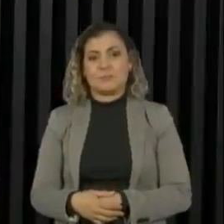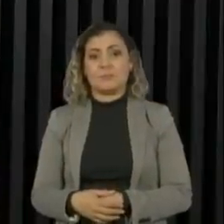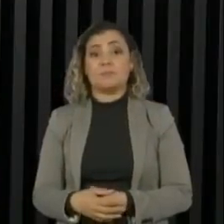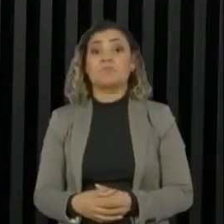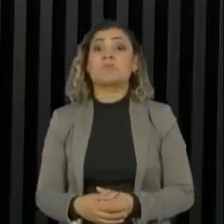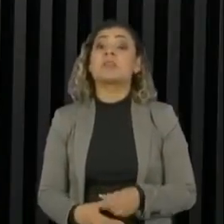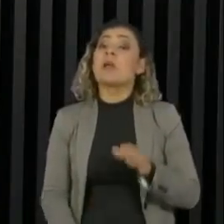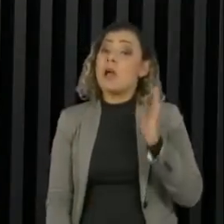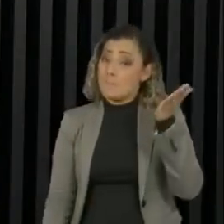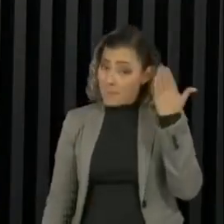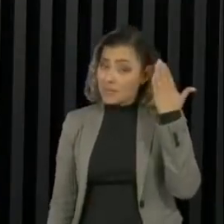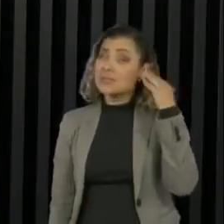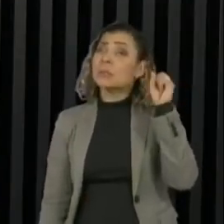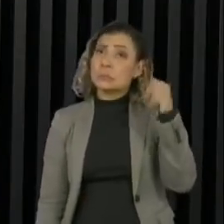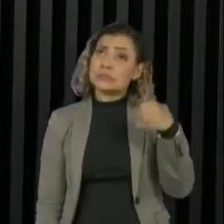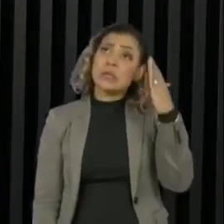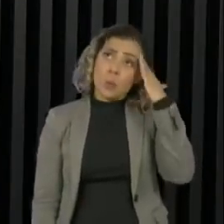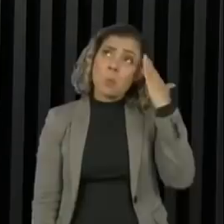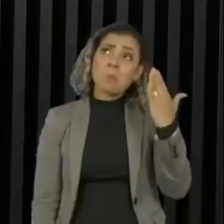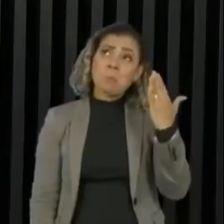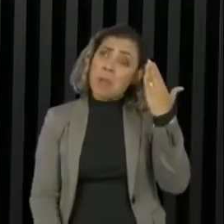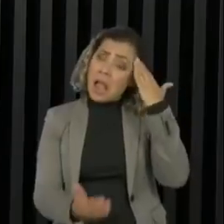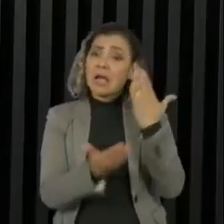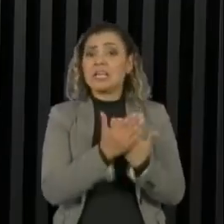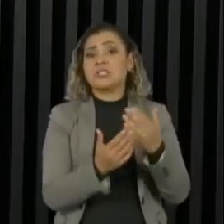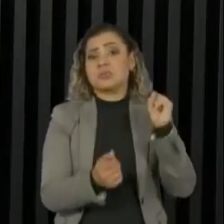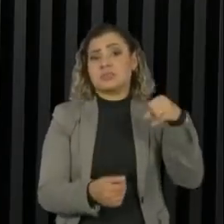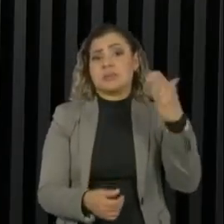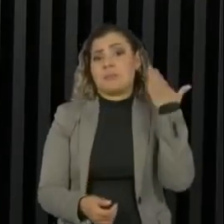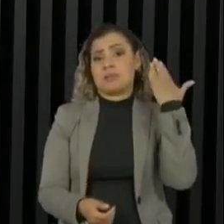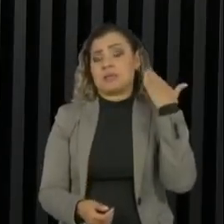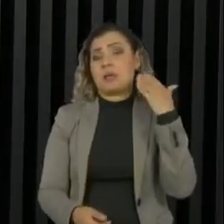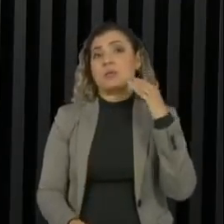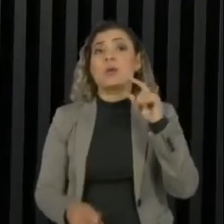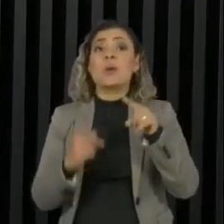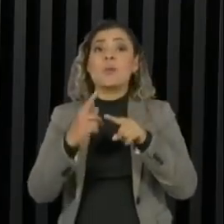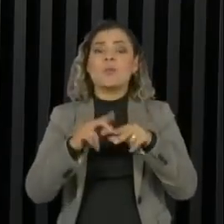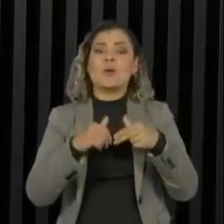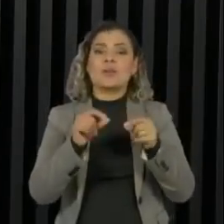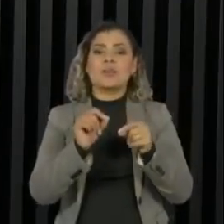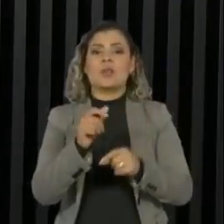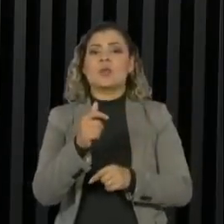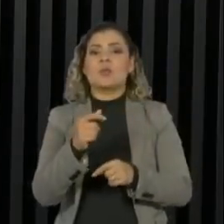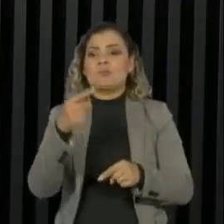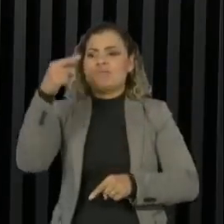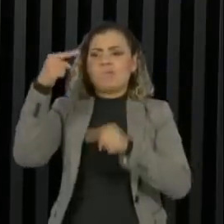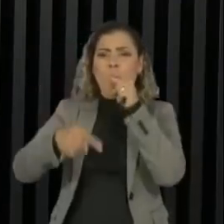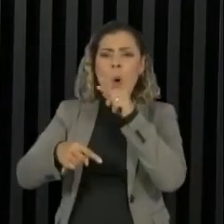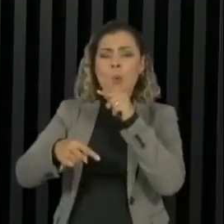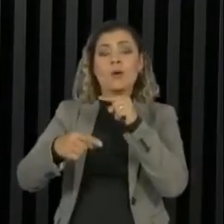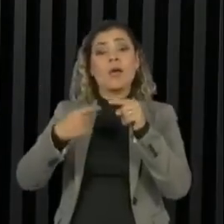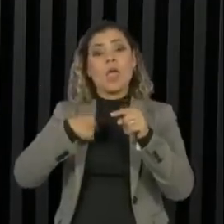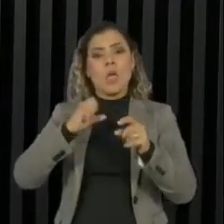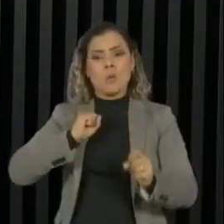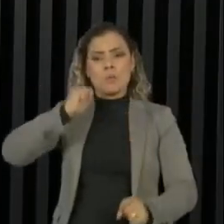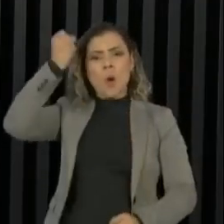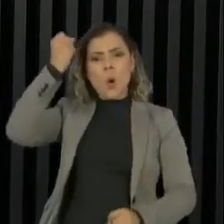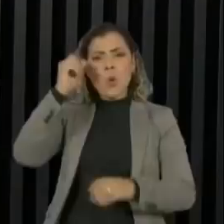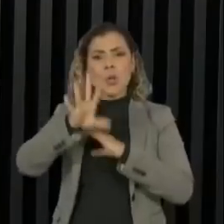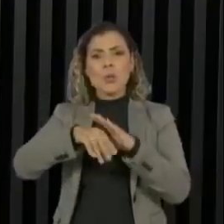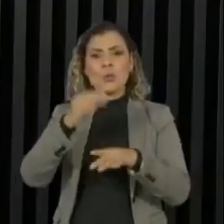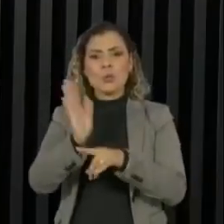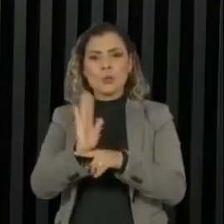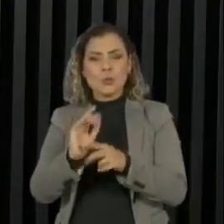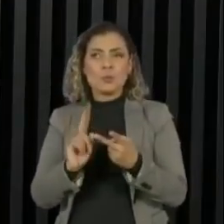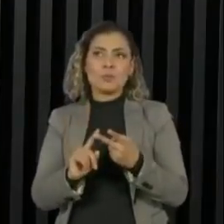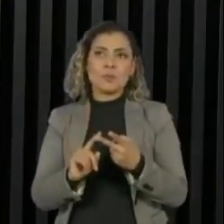Eu acho que já fui, eu acho que eu já tive esse papel. Acho que principalmente na época do Não Faz Sentido, numa época em que eu era o revoltado do YouTube